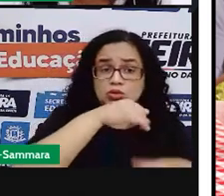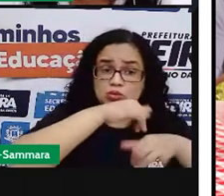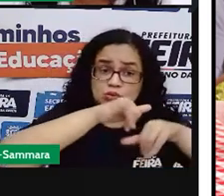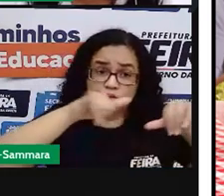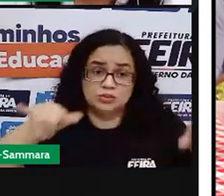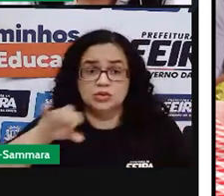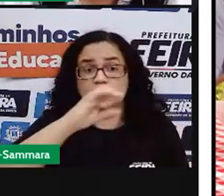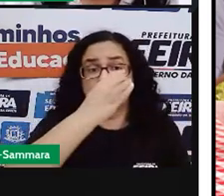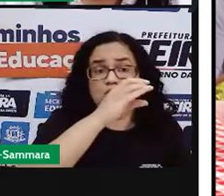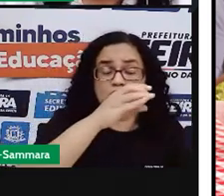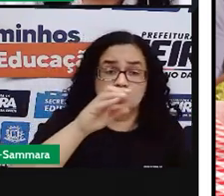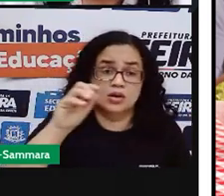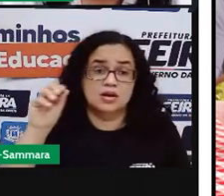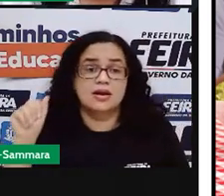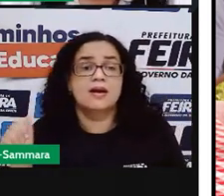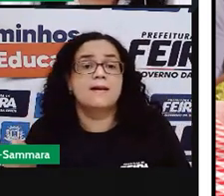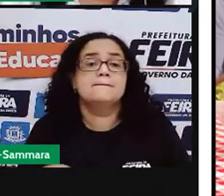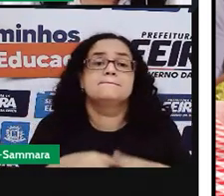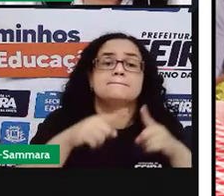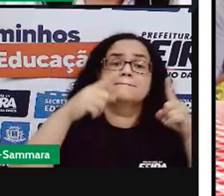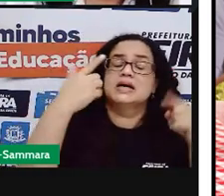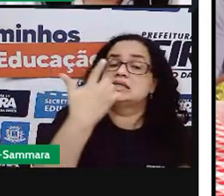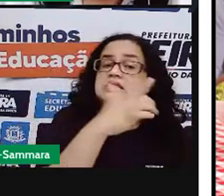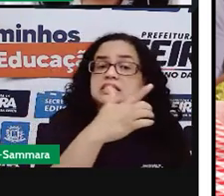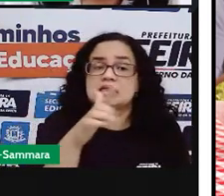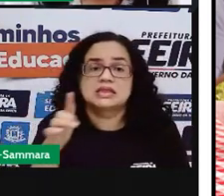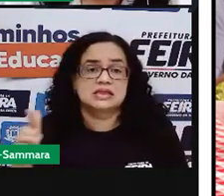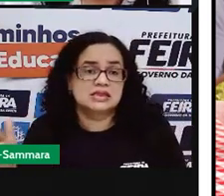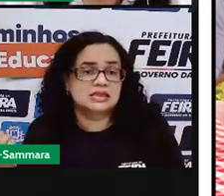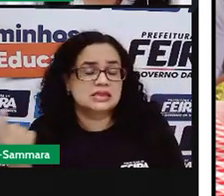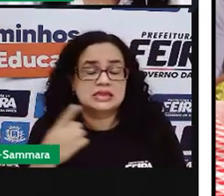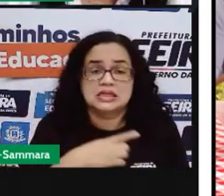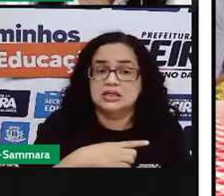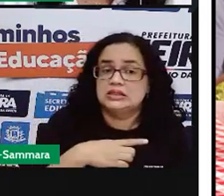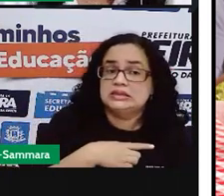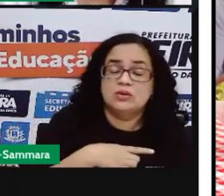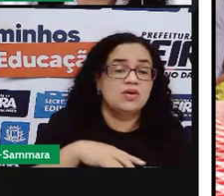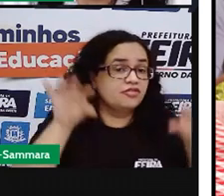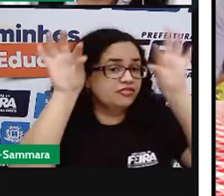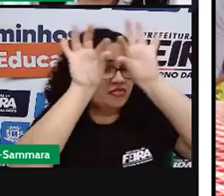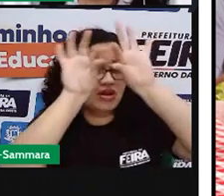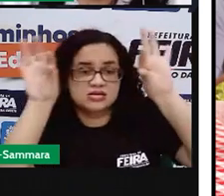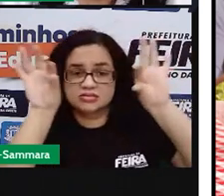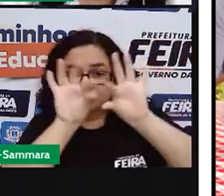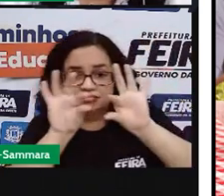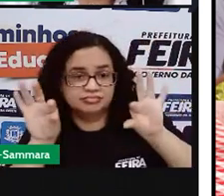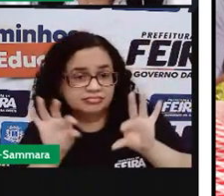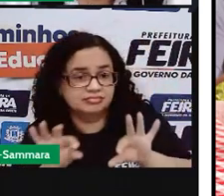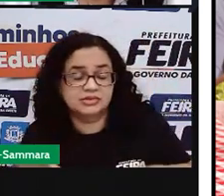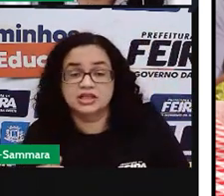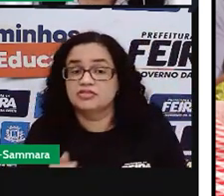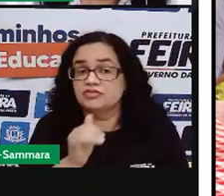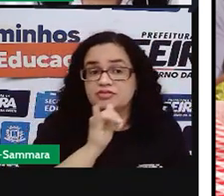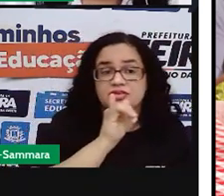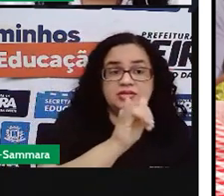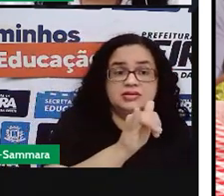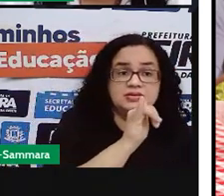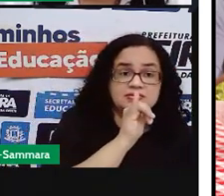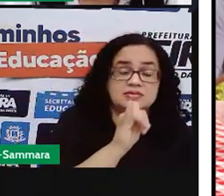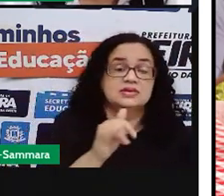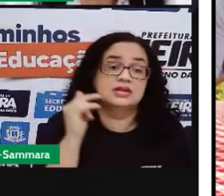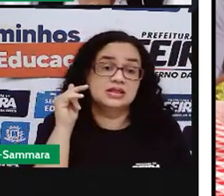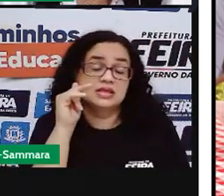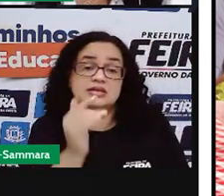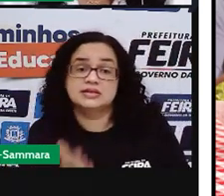a logomarca, mas não tem nenhum apelo, não tem nenhuma frase dizendo que,